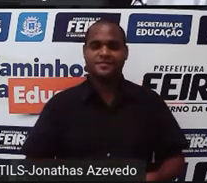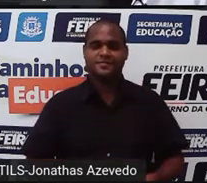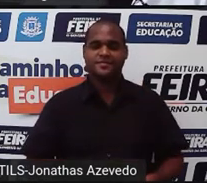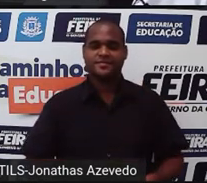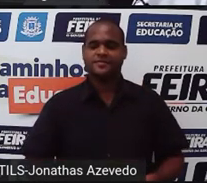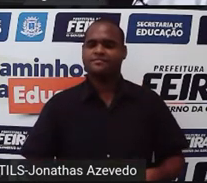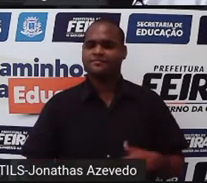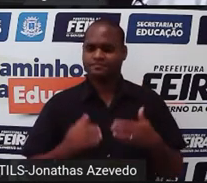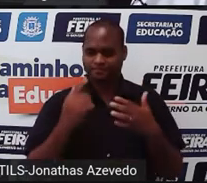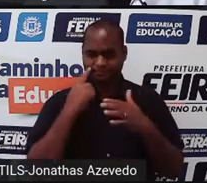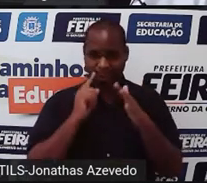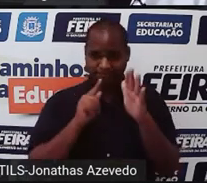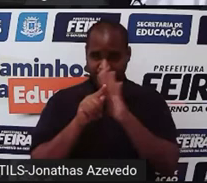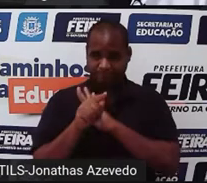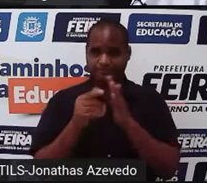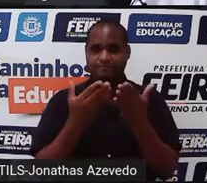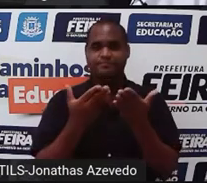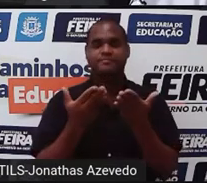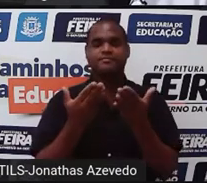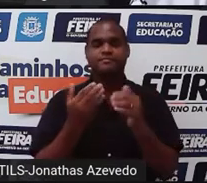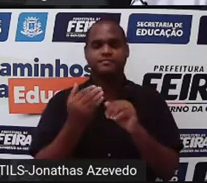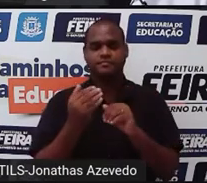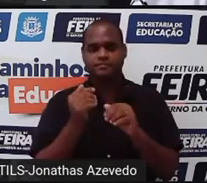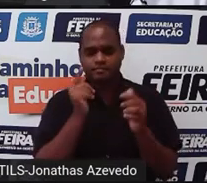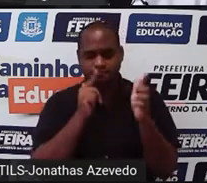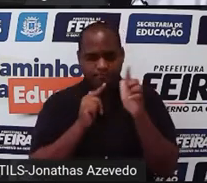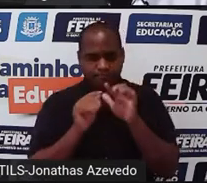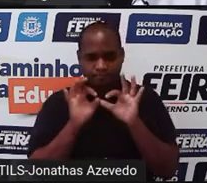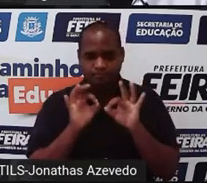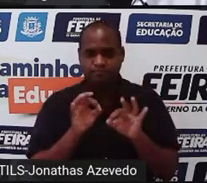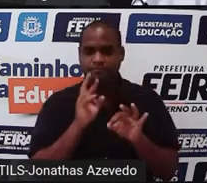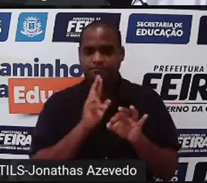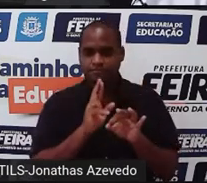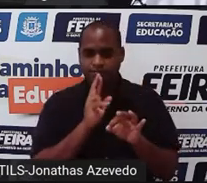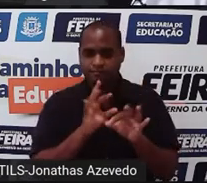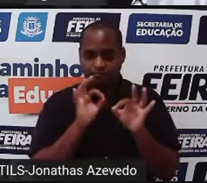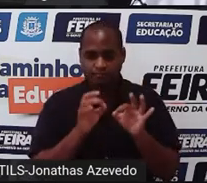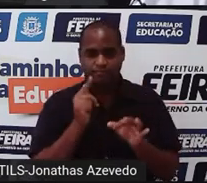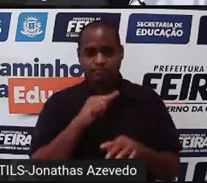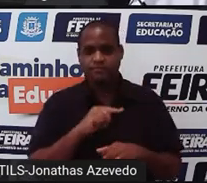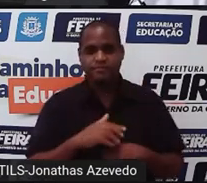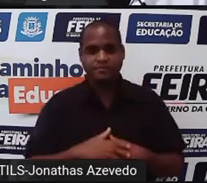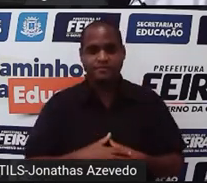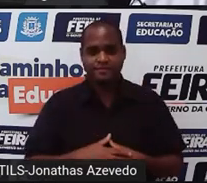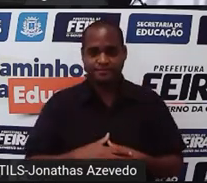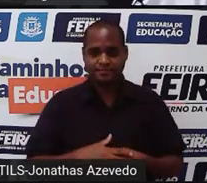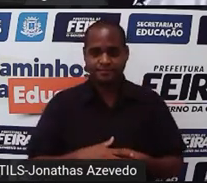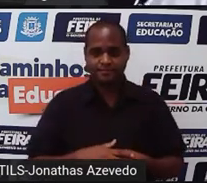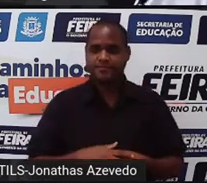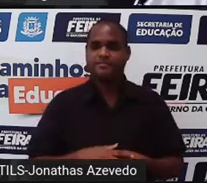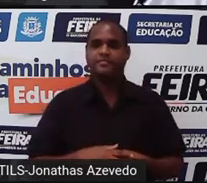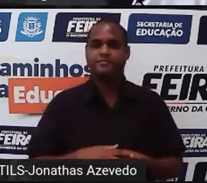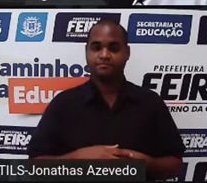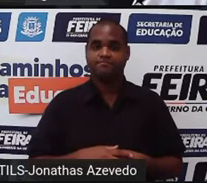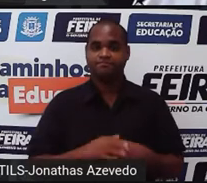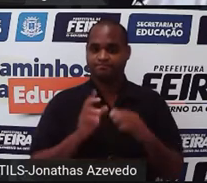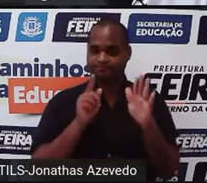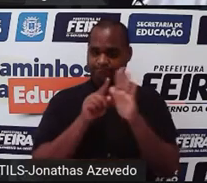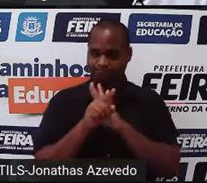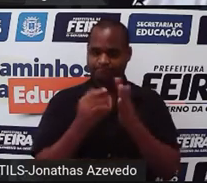Deixa eu te fazer essa pergunta, né? Conseguiu chegar em algum resultado? Essa é a pergunta,